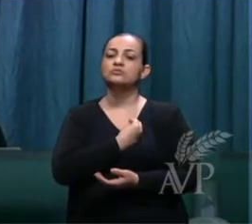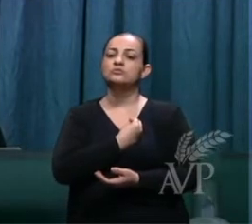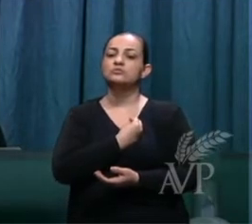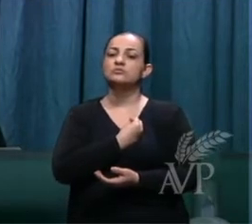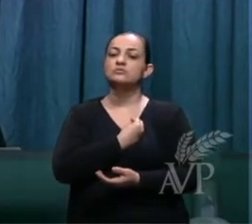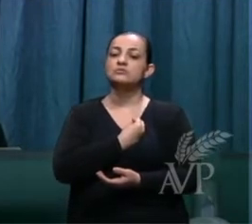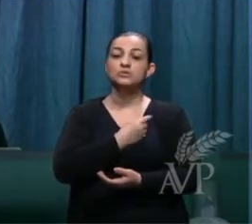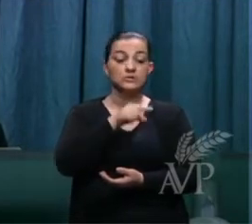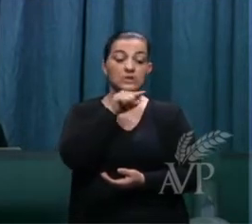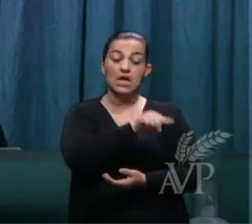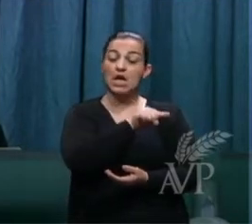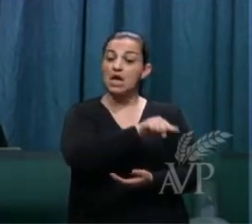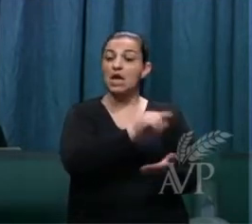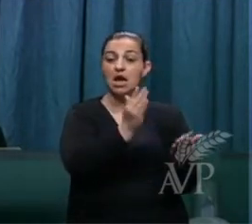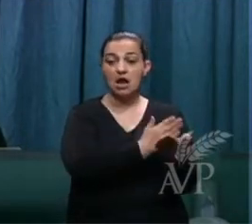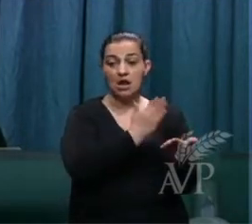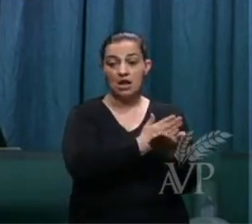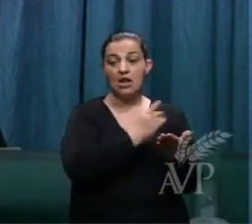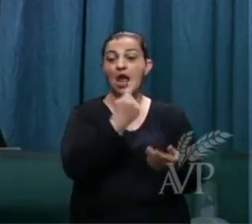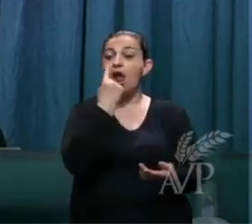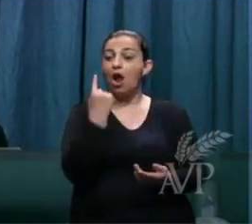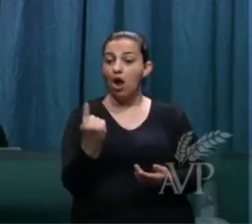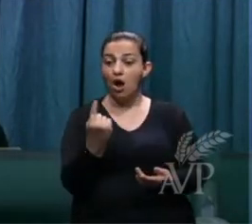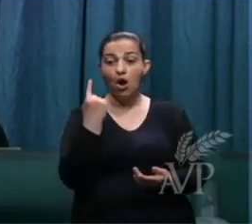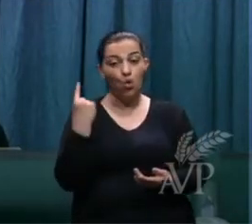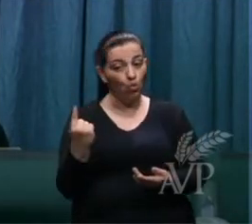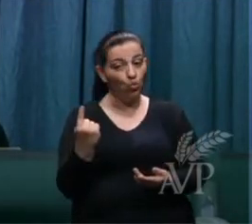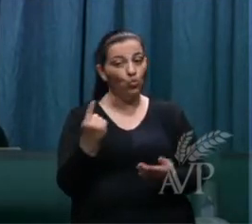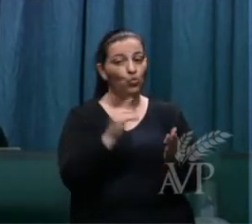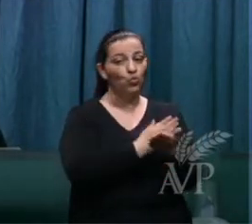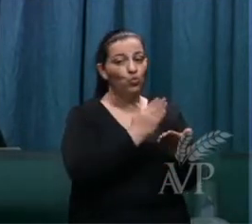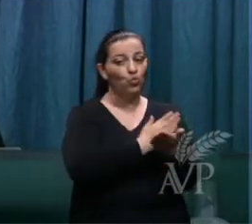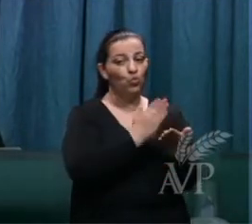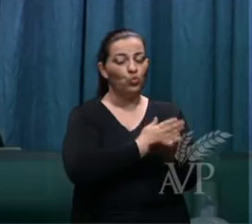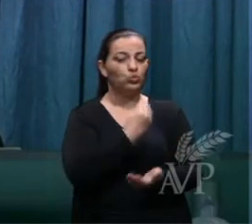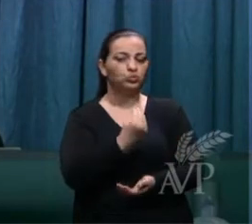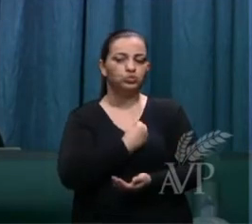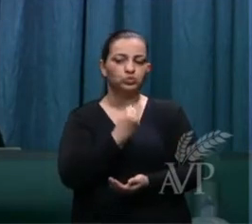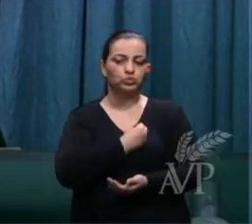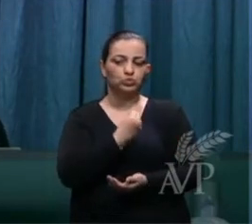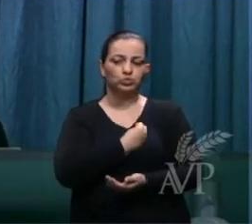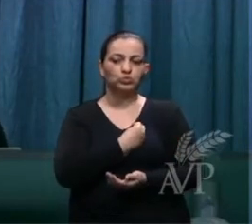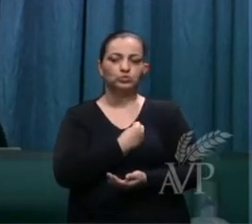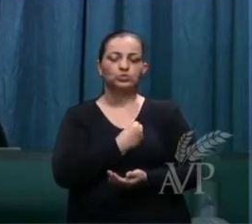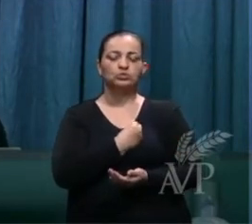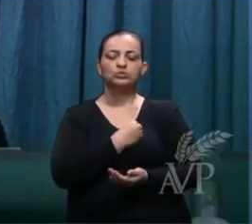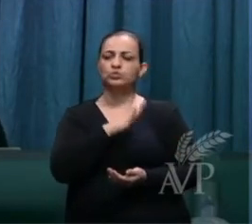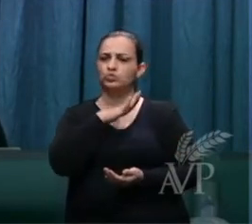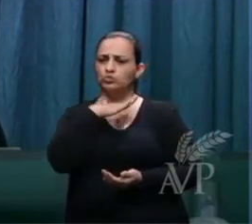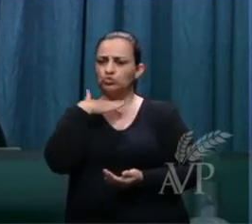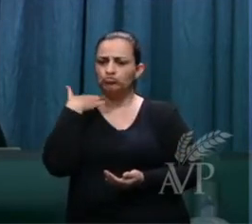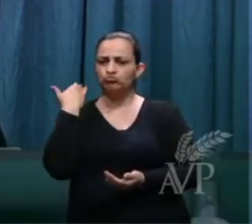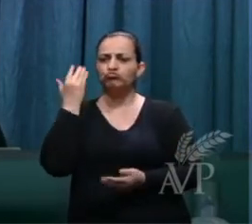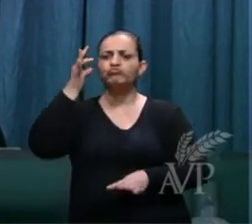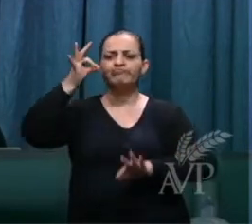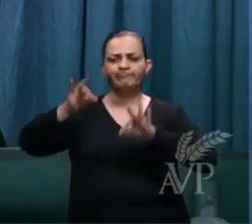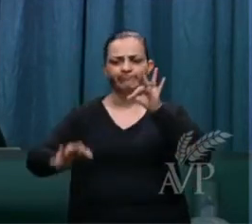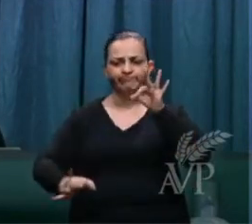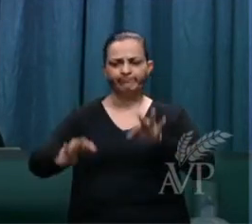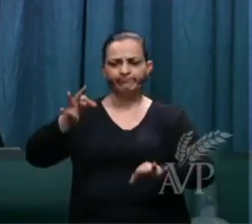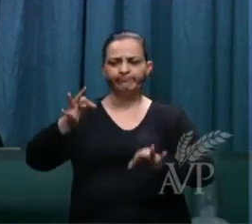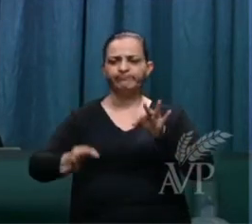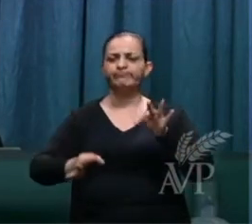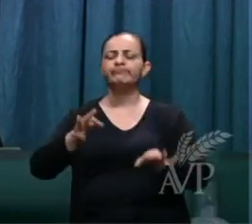esse é o livro, não é livros é o livro da vida e os mortos foram julgados